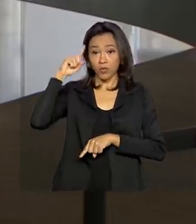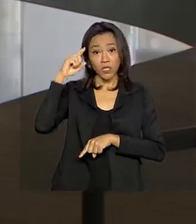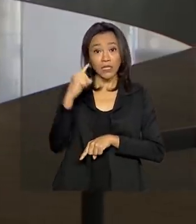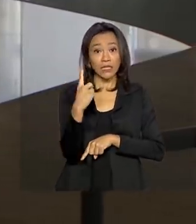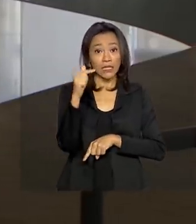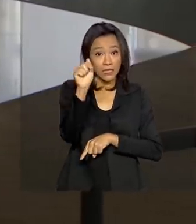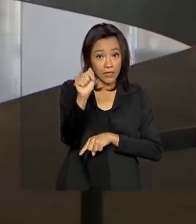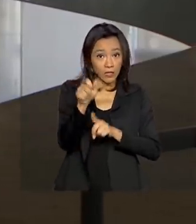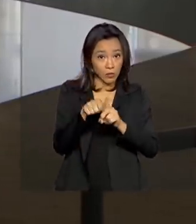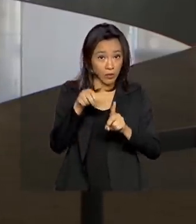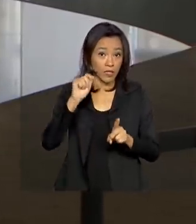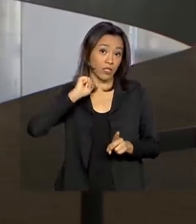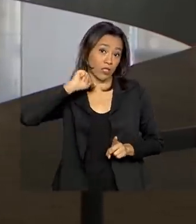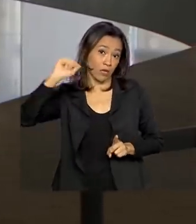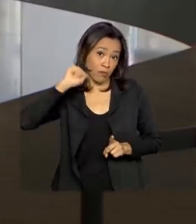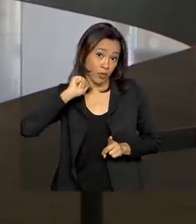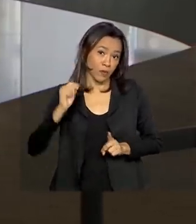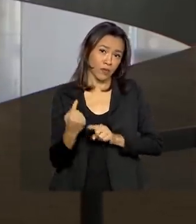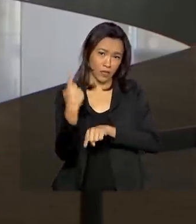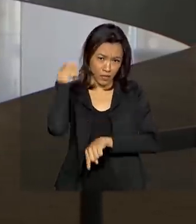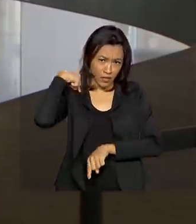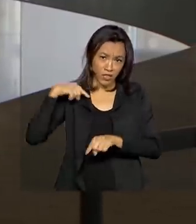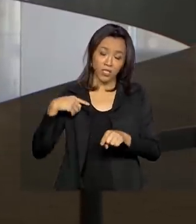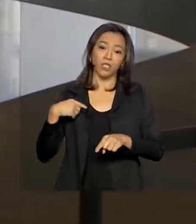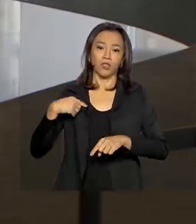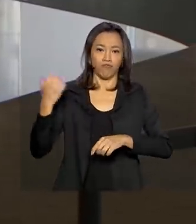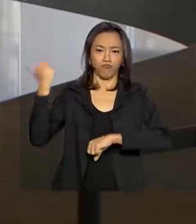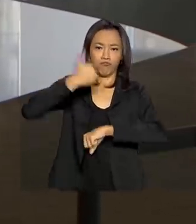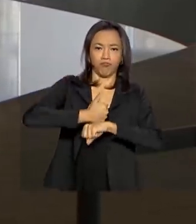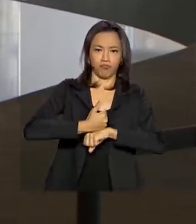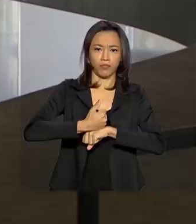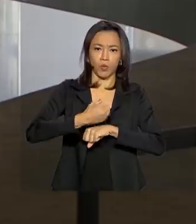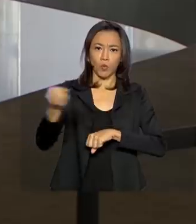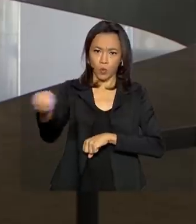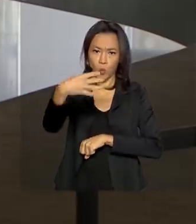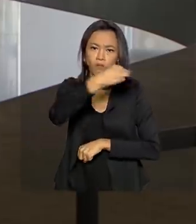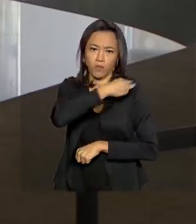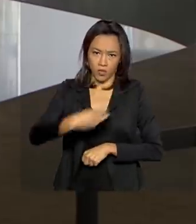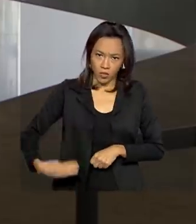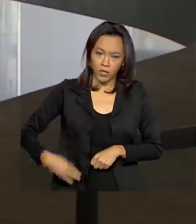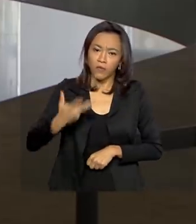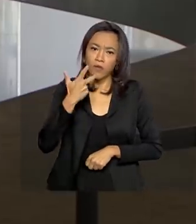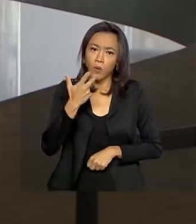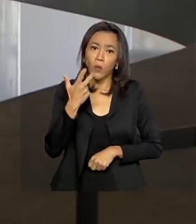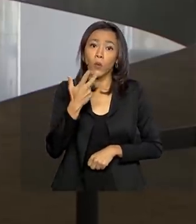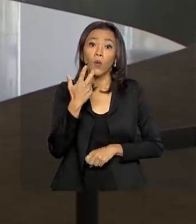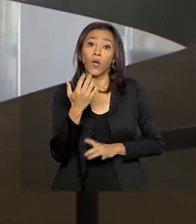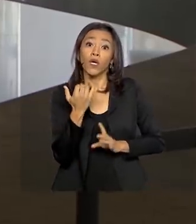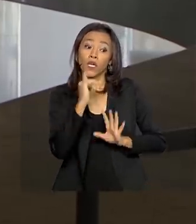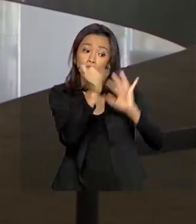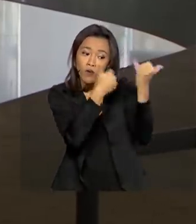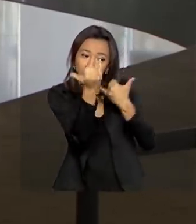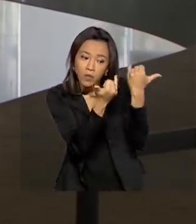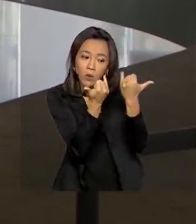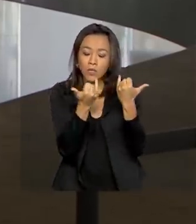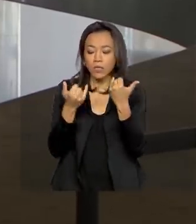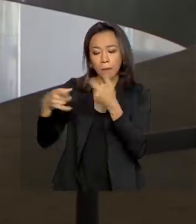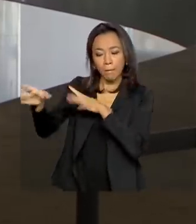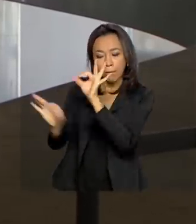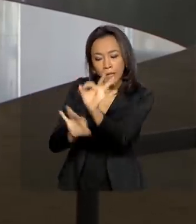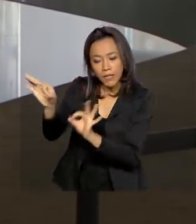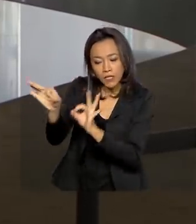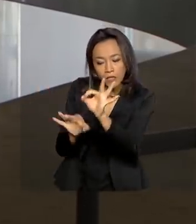Desde que ele assumiu o comando da pasta, ele destaca que informações e planejamento são